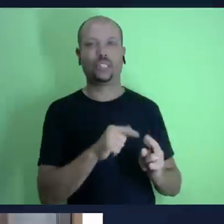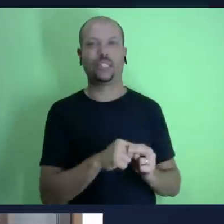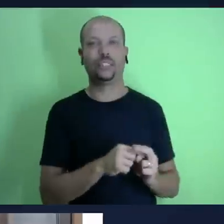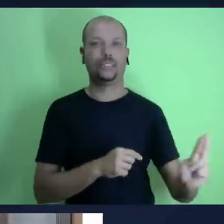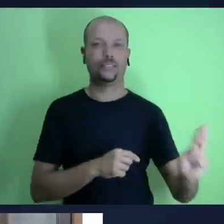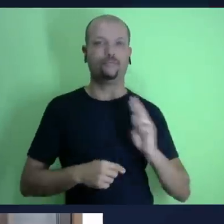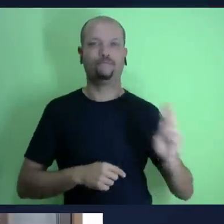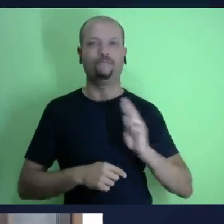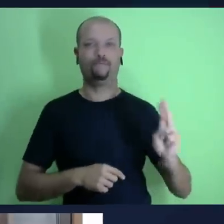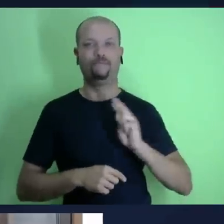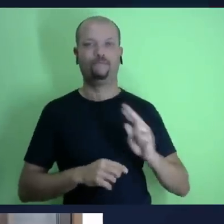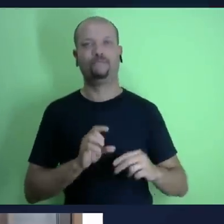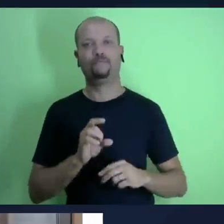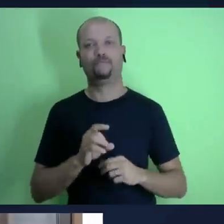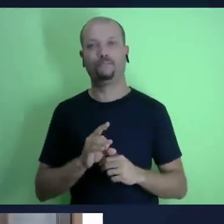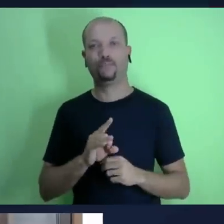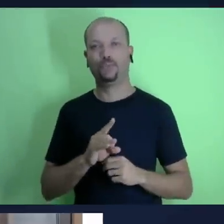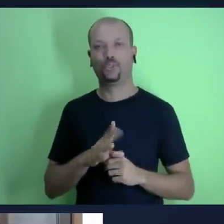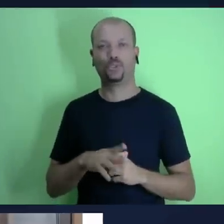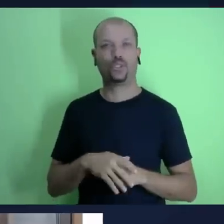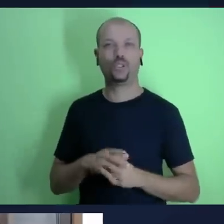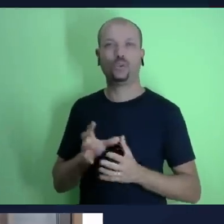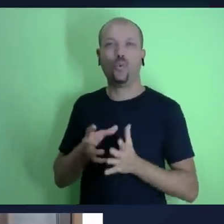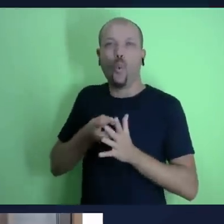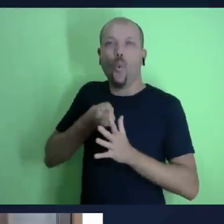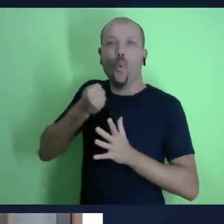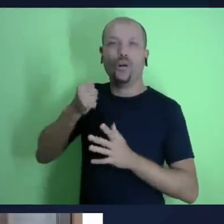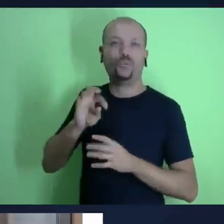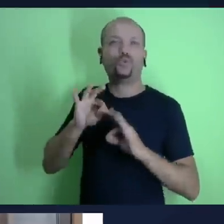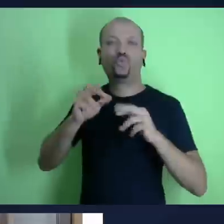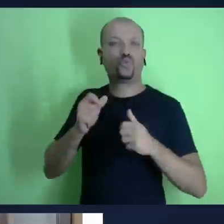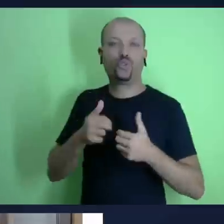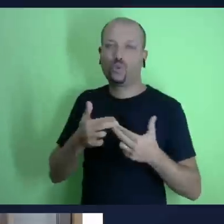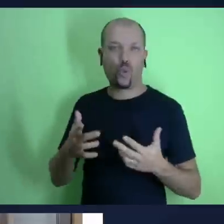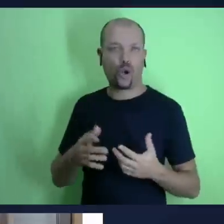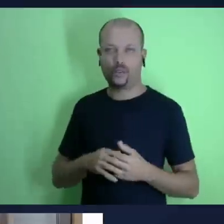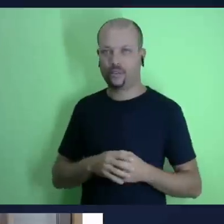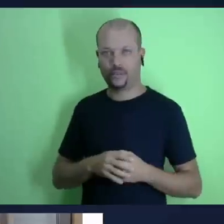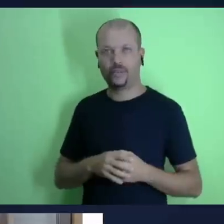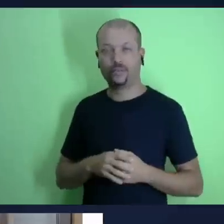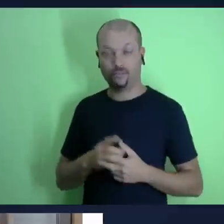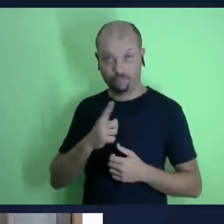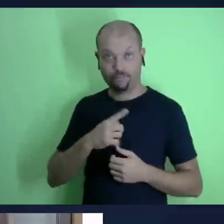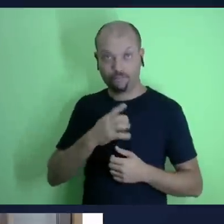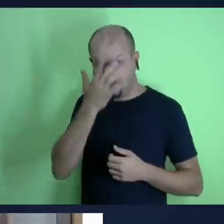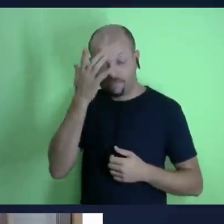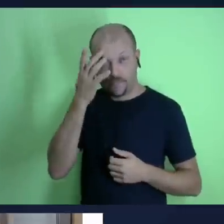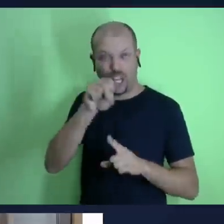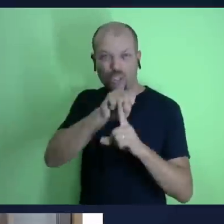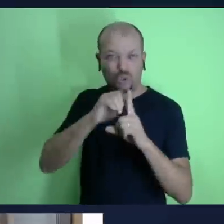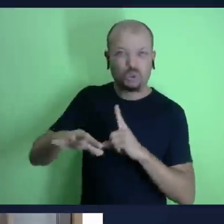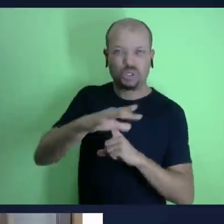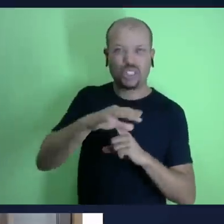tirar do outro mas Deus não Deus ele é o único que ama